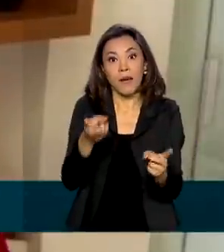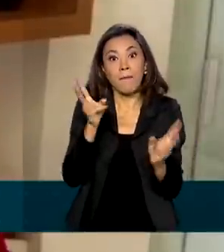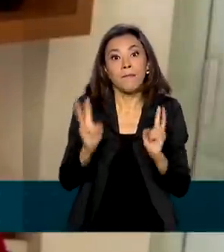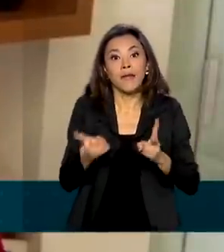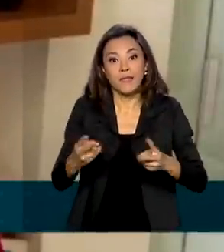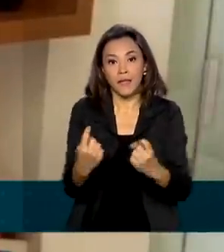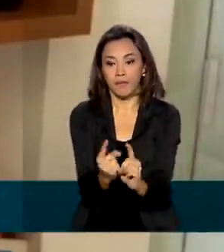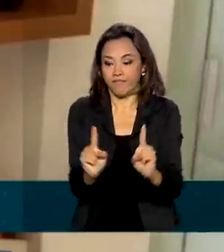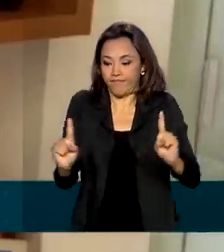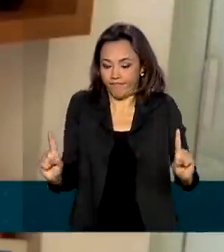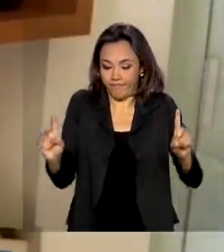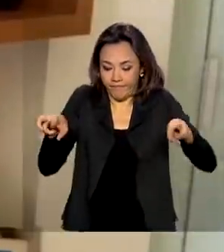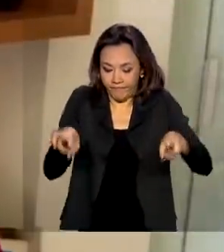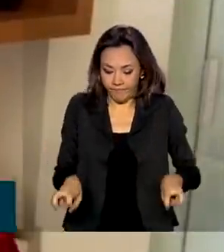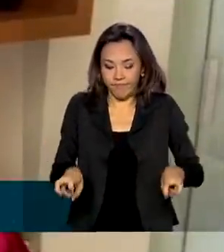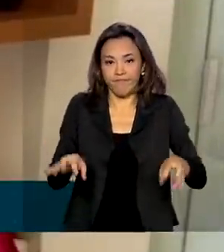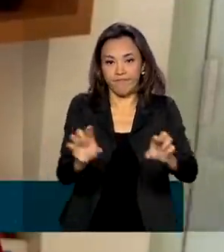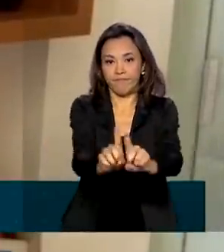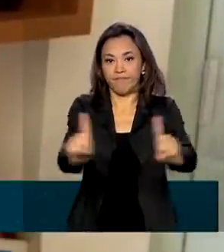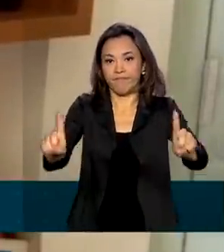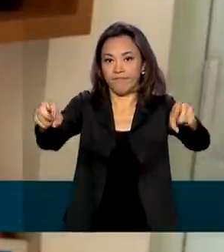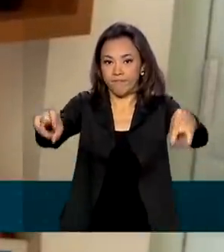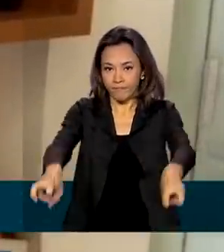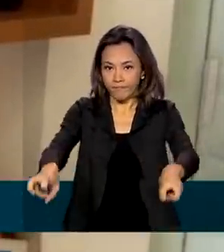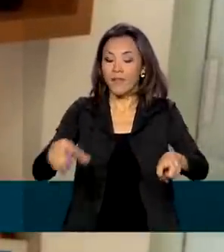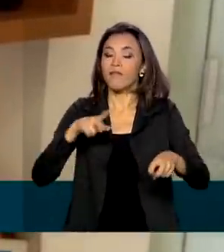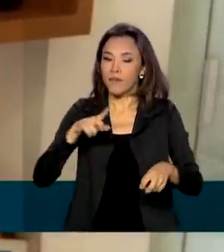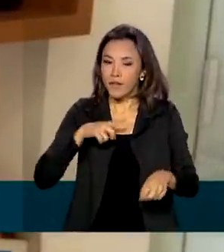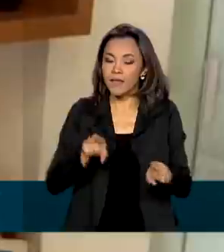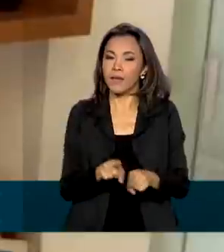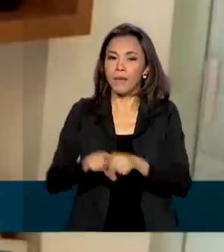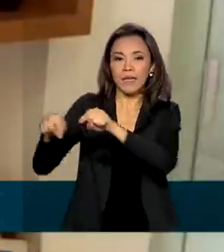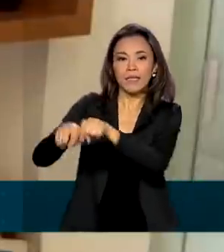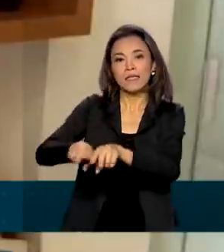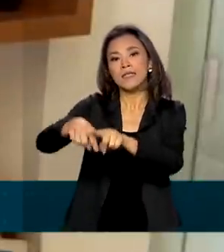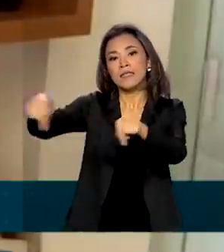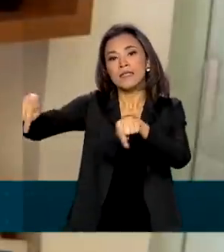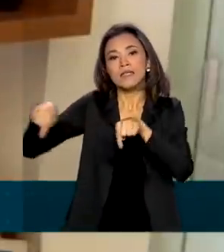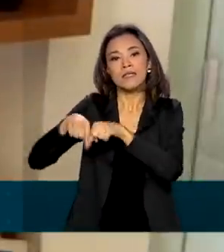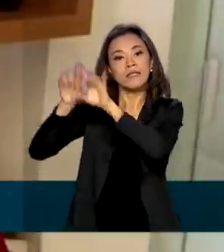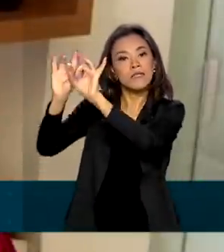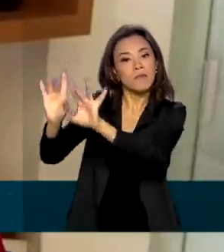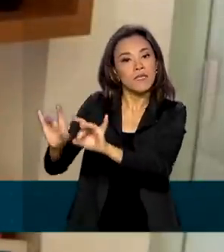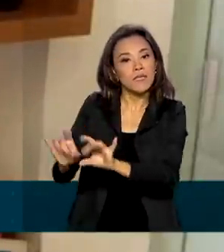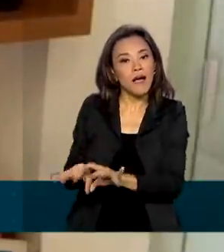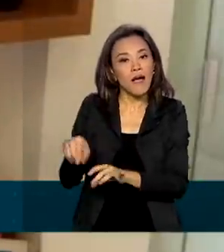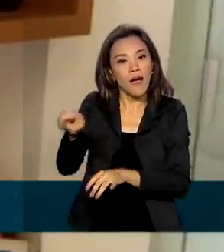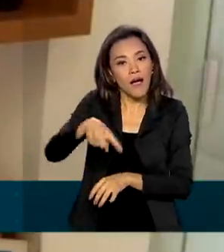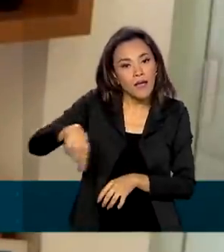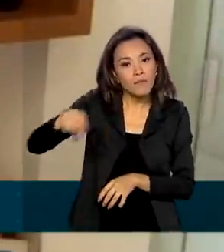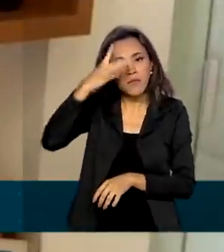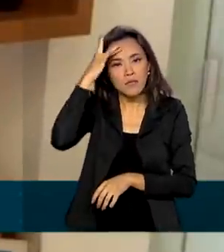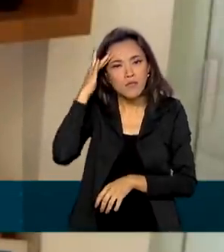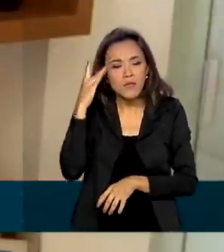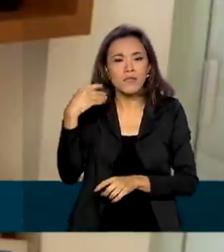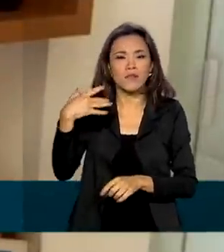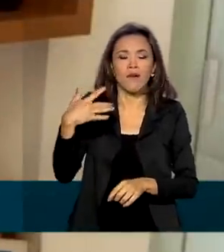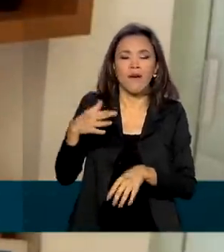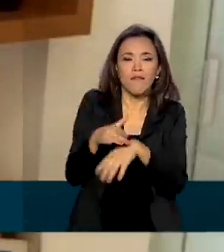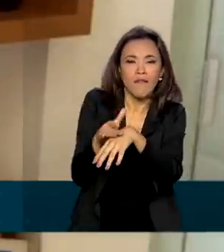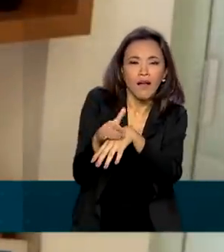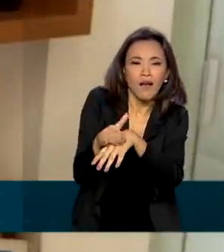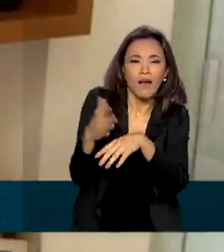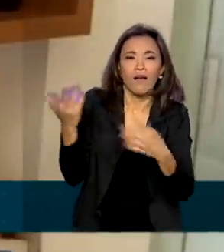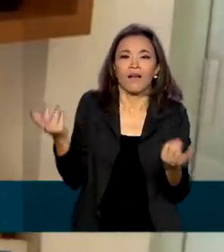distanciamento. Além disso, haverá salas especiais para os participantes mais vulneráveis, como